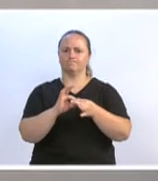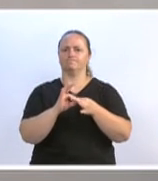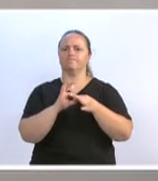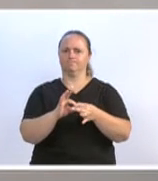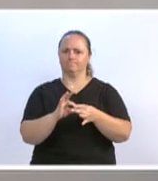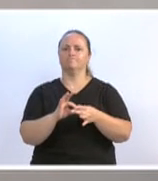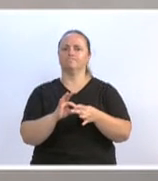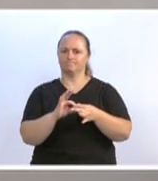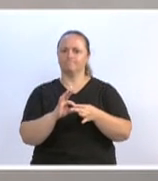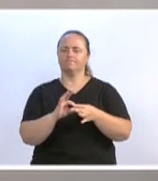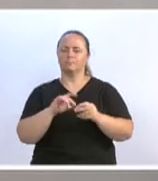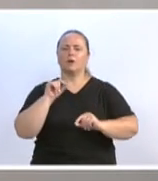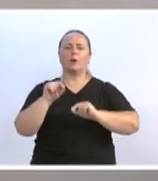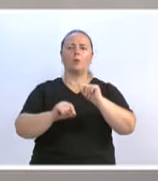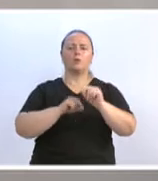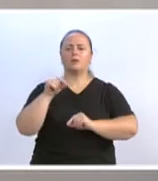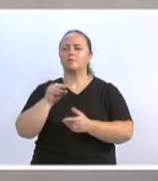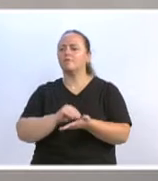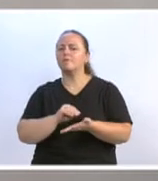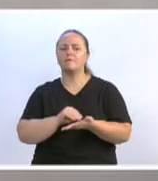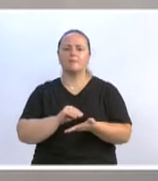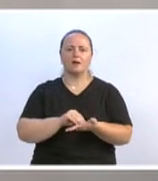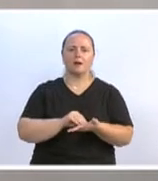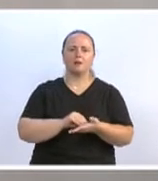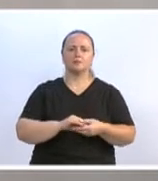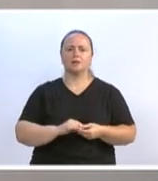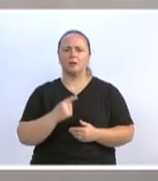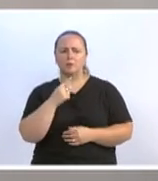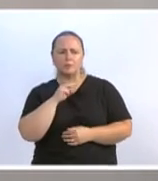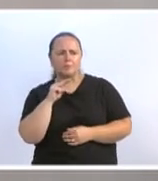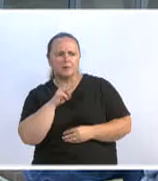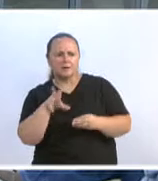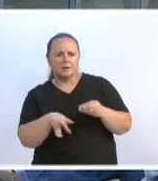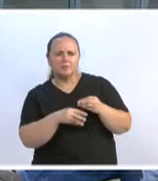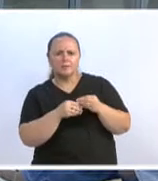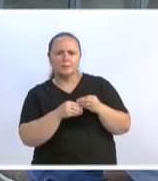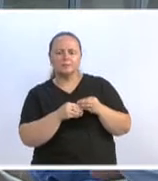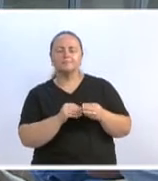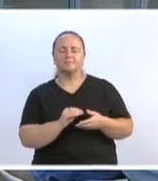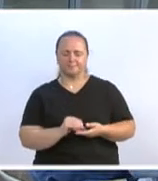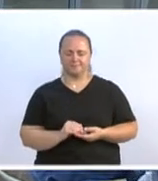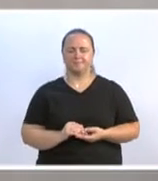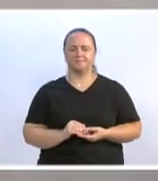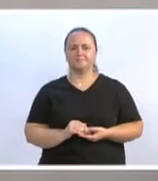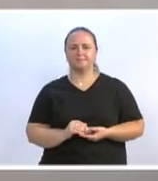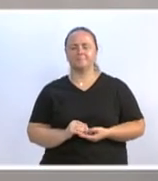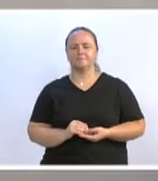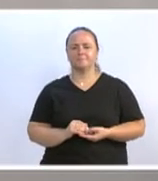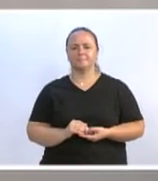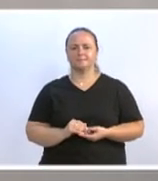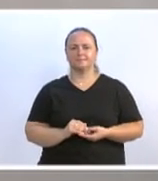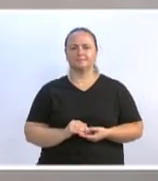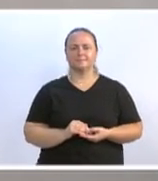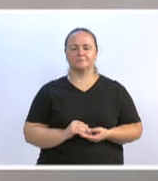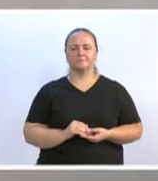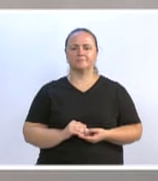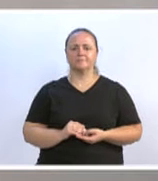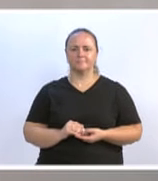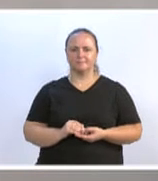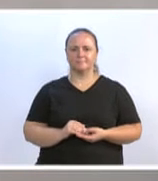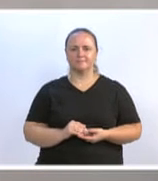das demandas da nossa comunidade. Presidente, mais um minuto, por gentileza. Mais um minuto, a vossa excelência. Obrigado.